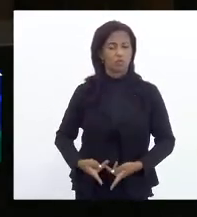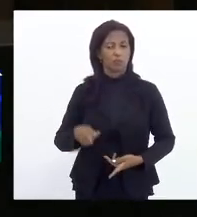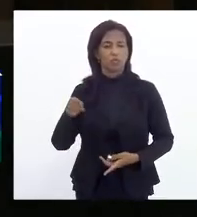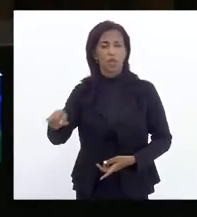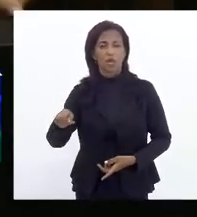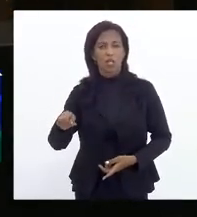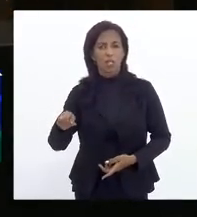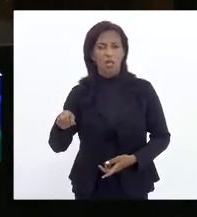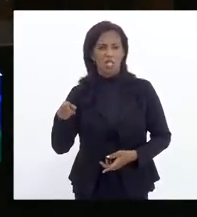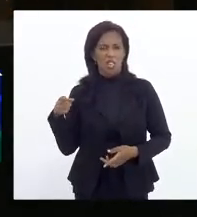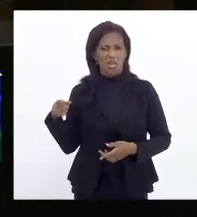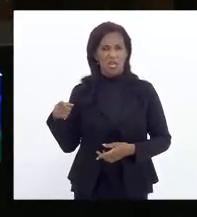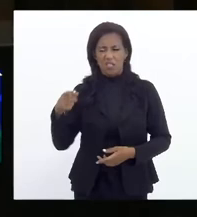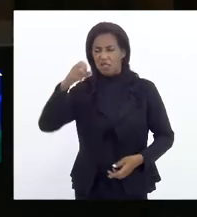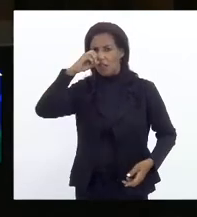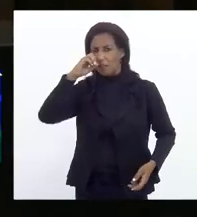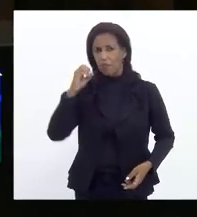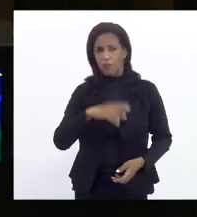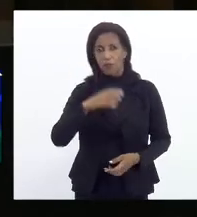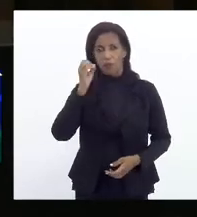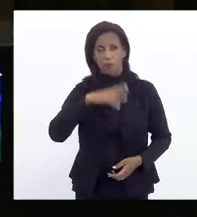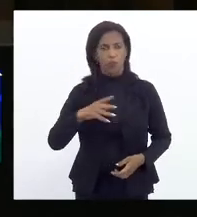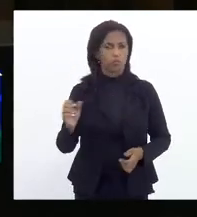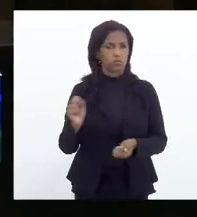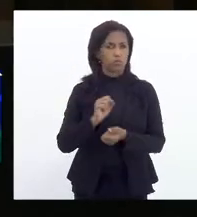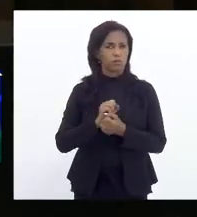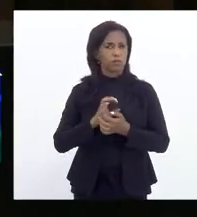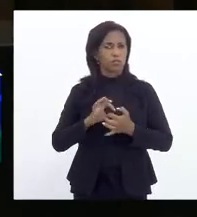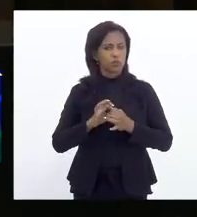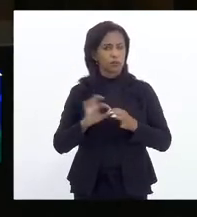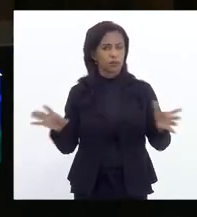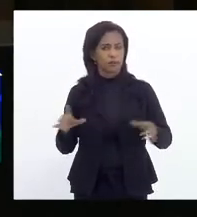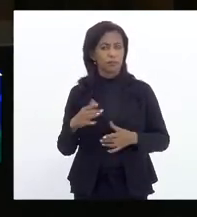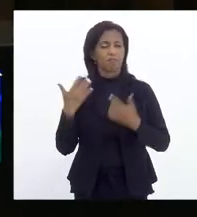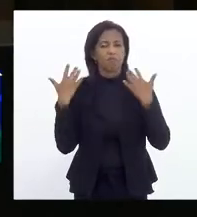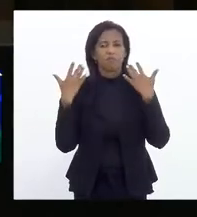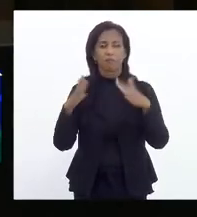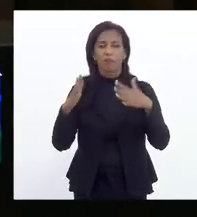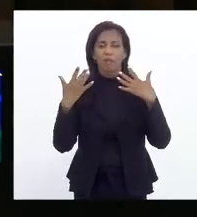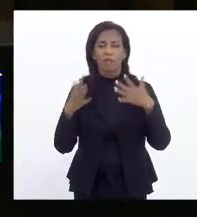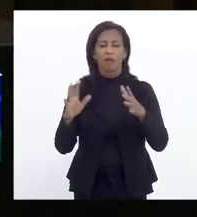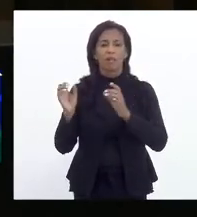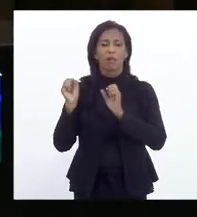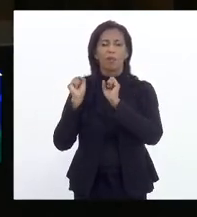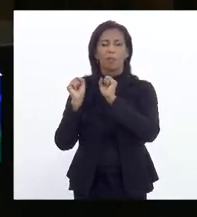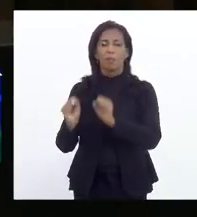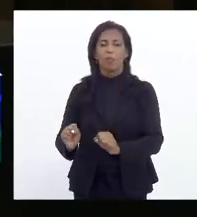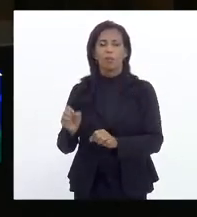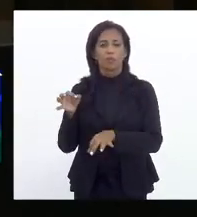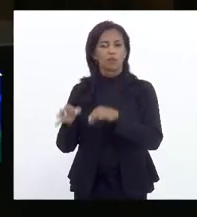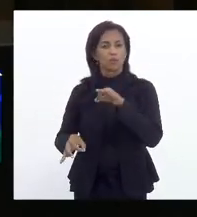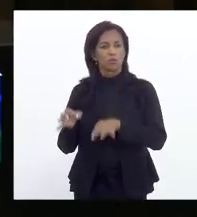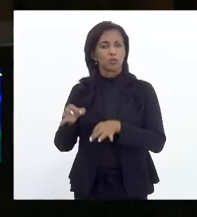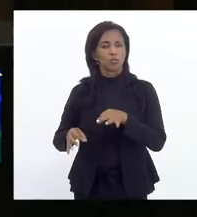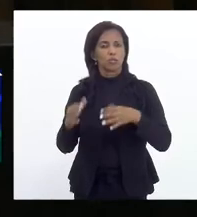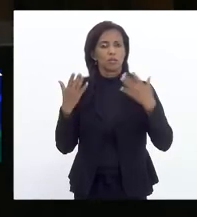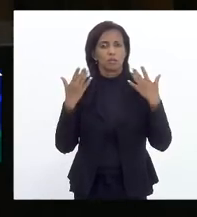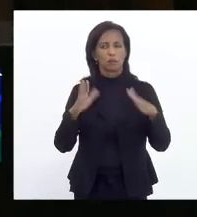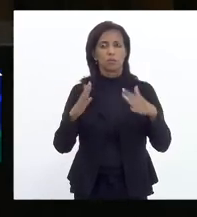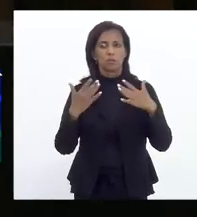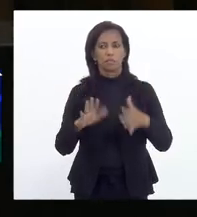este cerceamento abusivo das nossas liberdades. Parabéns ao Poder Judiciário, parabéns,